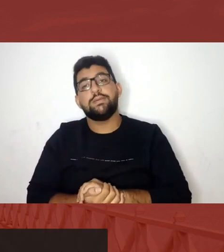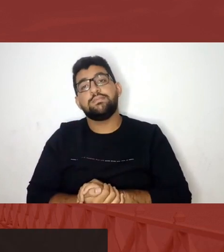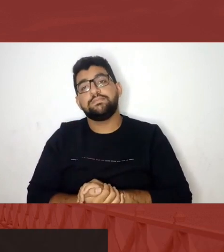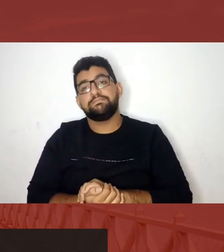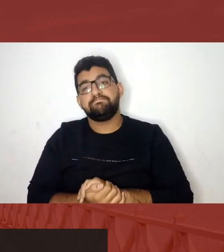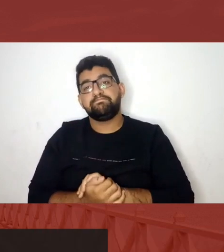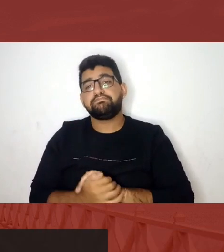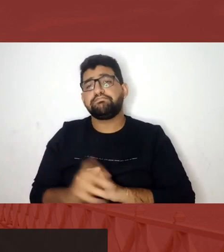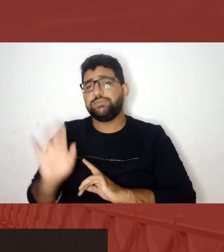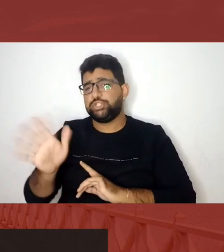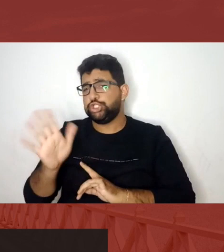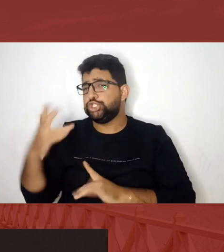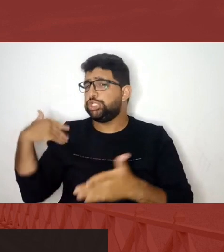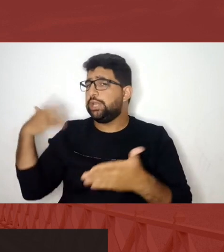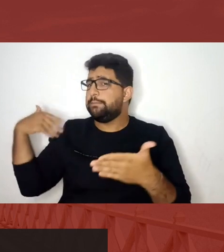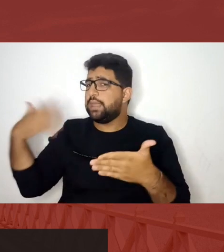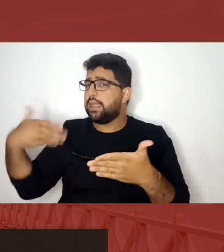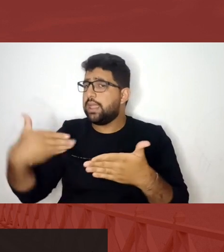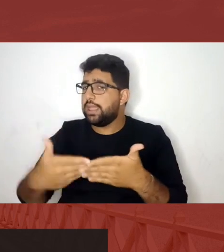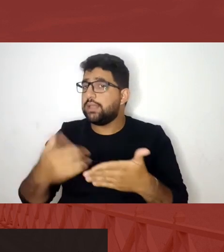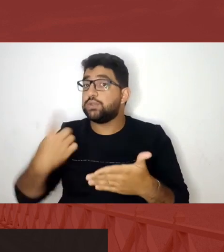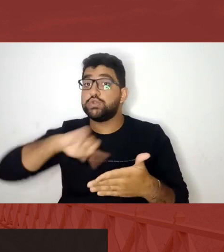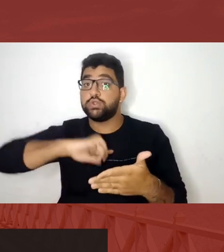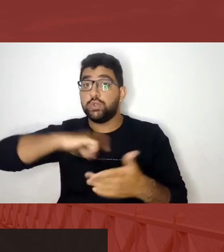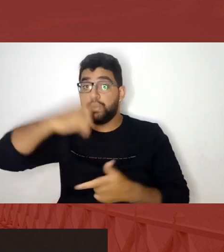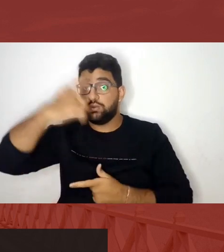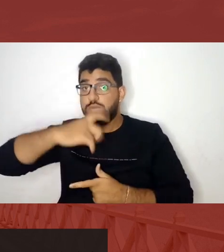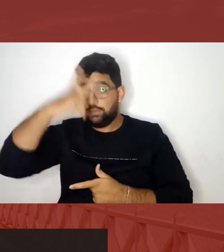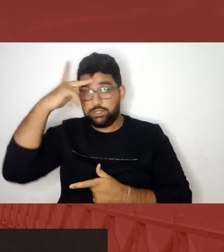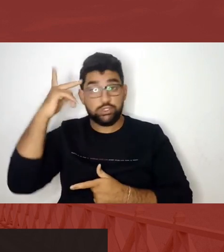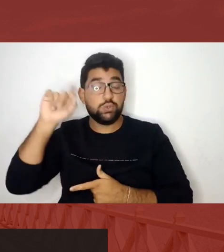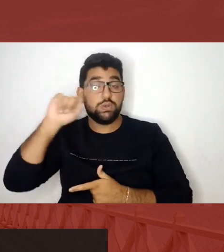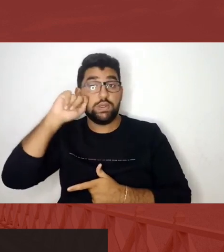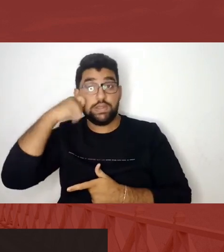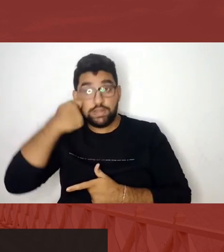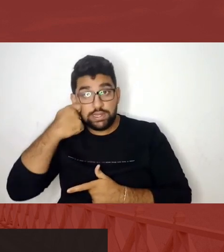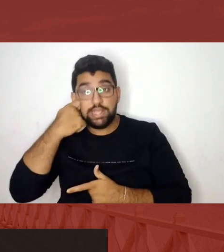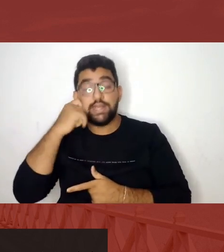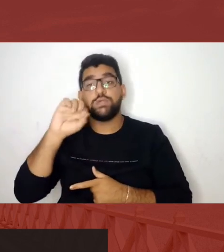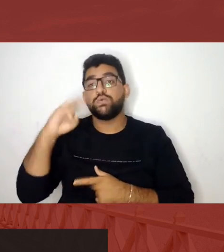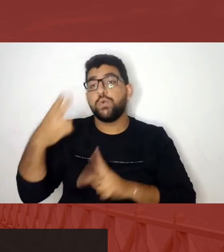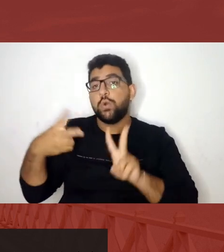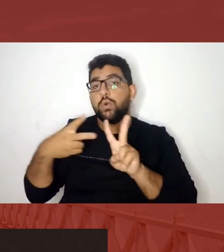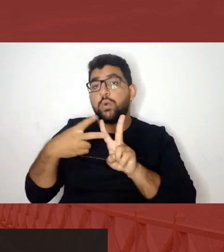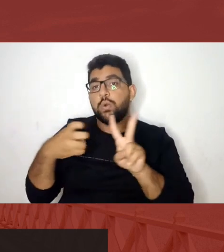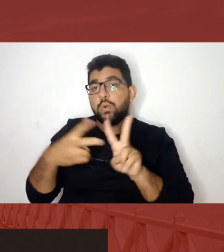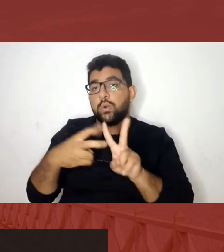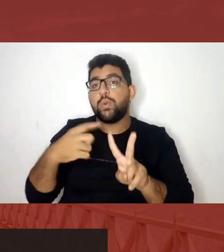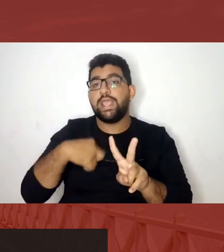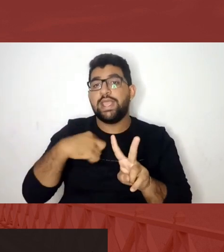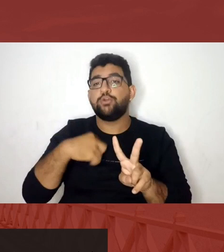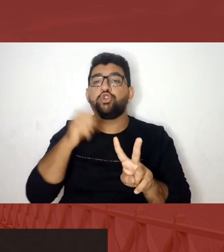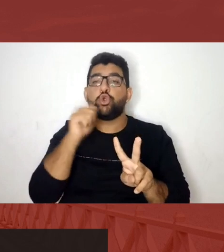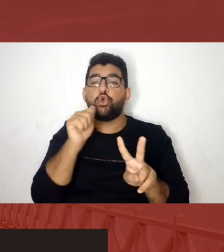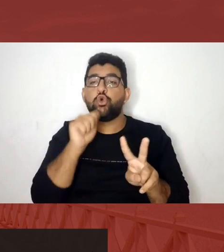historicamente, nós, pessoas pretas, nós, pessoas indígenas, eu sou uma mulher afro-indígena,